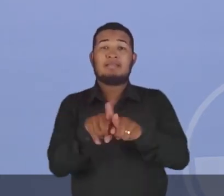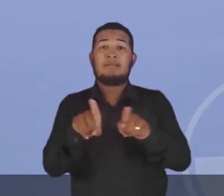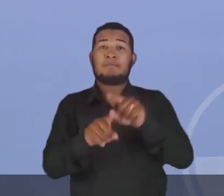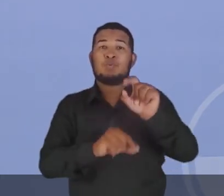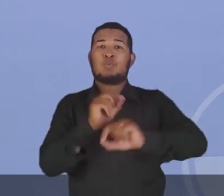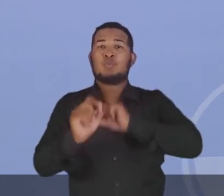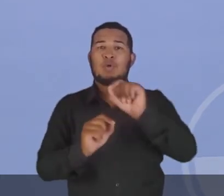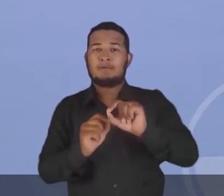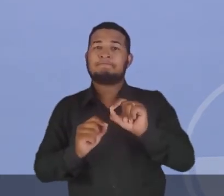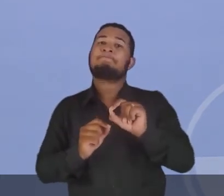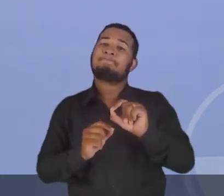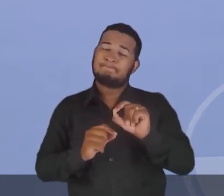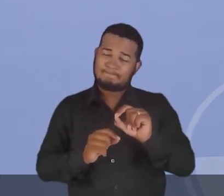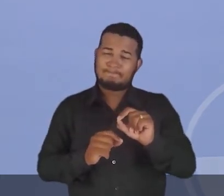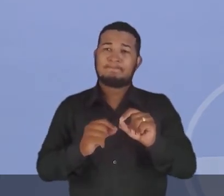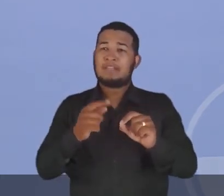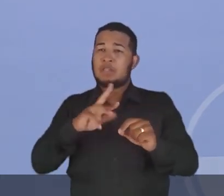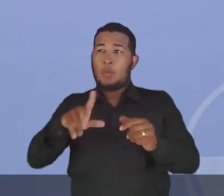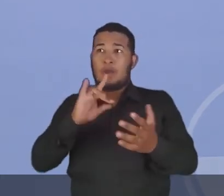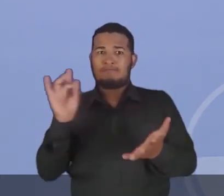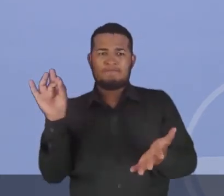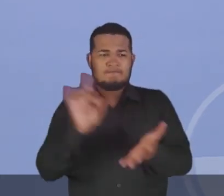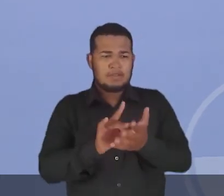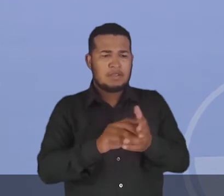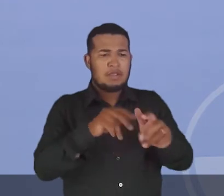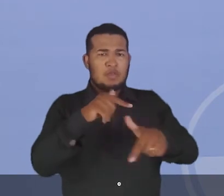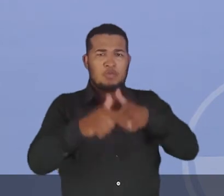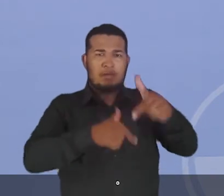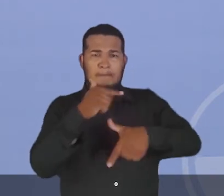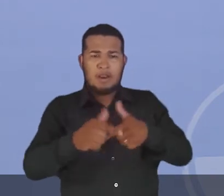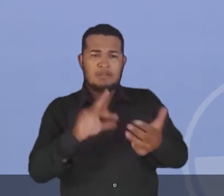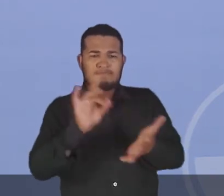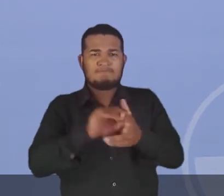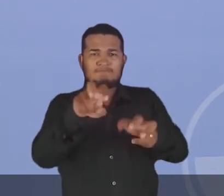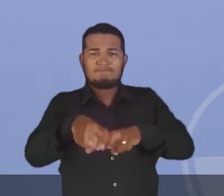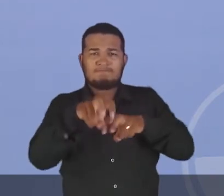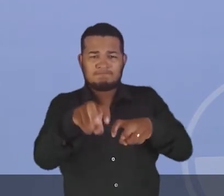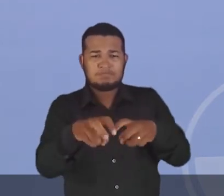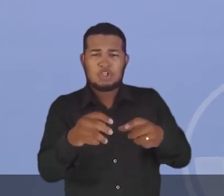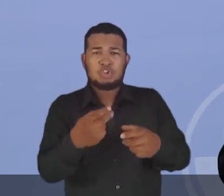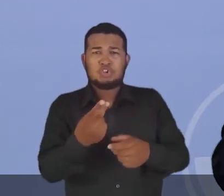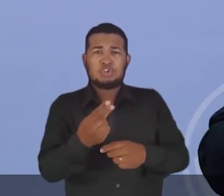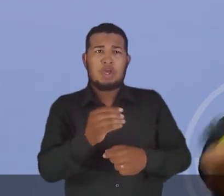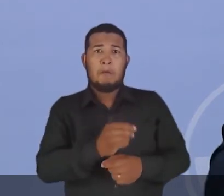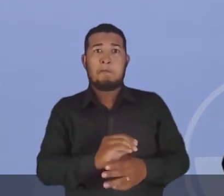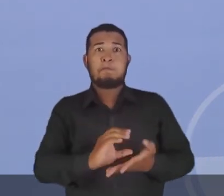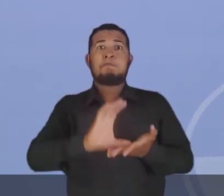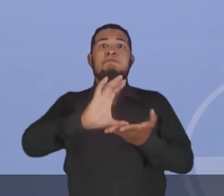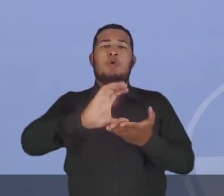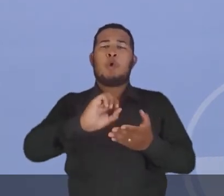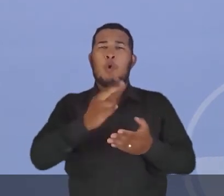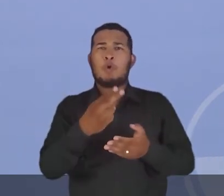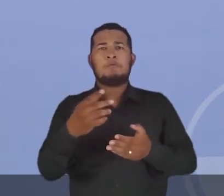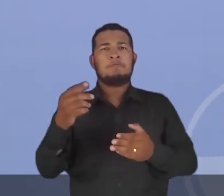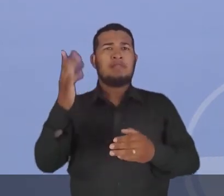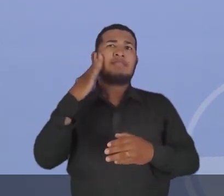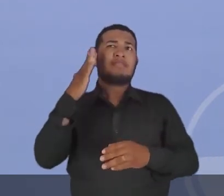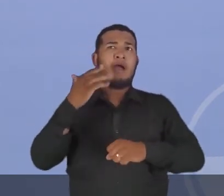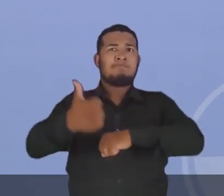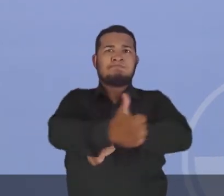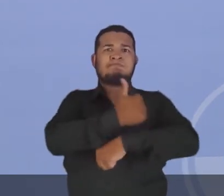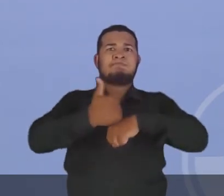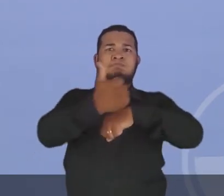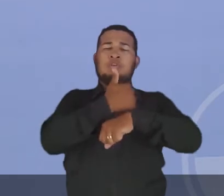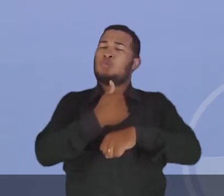também muito longe da realidade do trabalhador rural porque ele não tem essas habilidades que exigem o